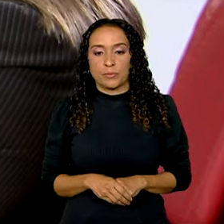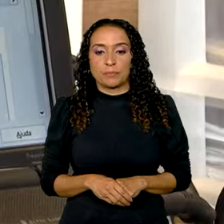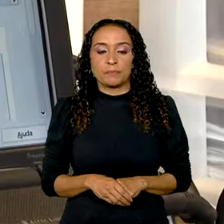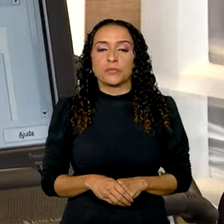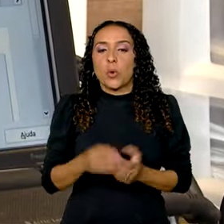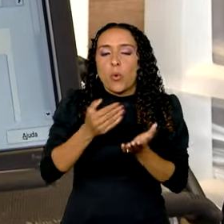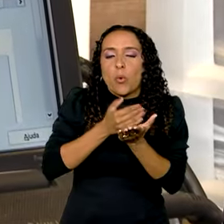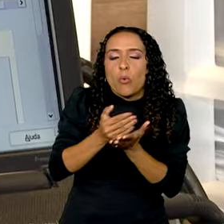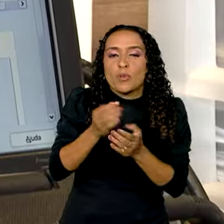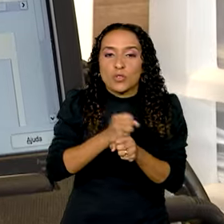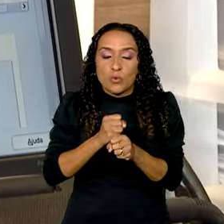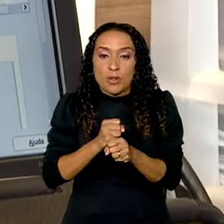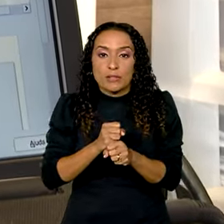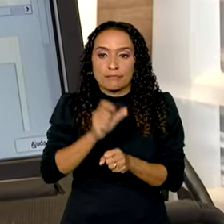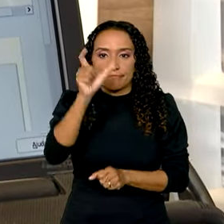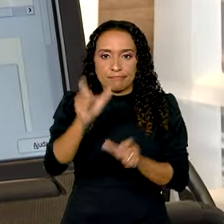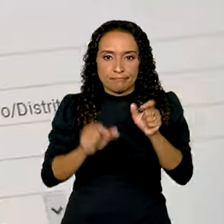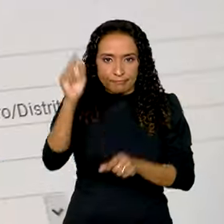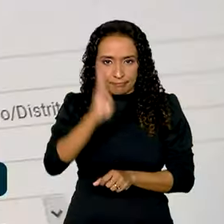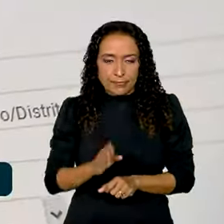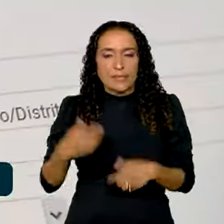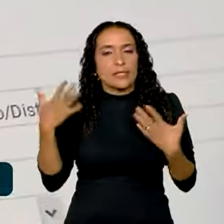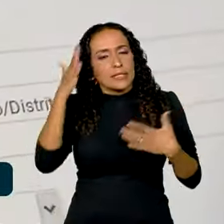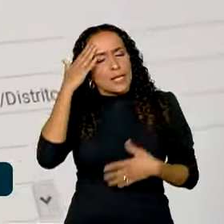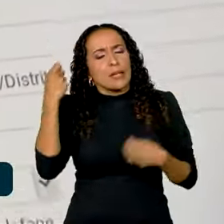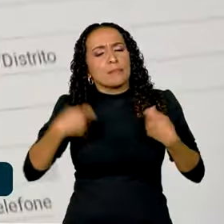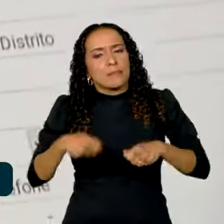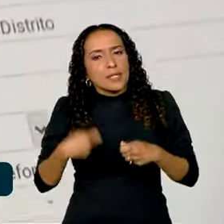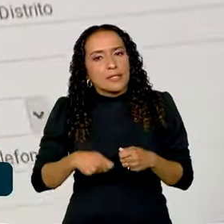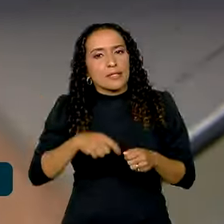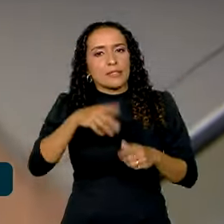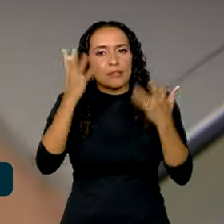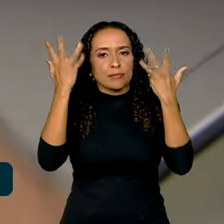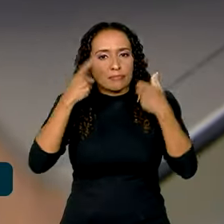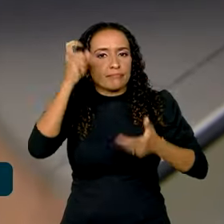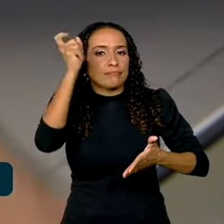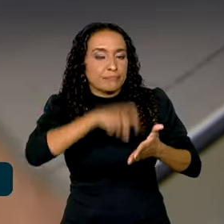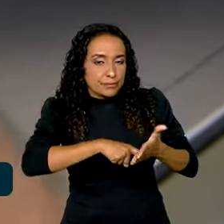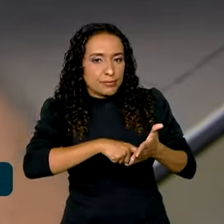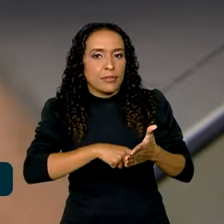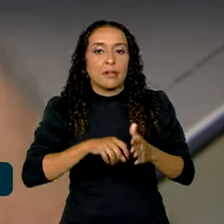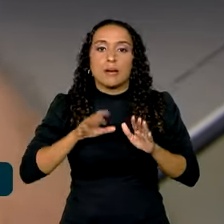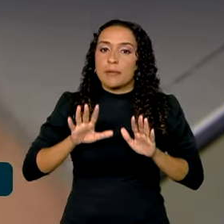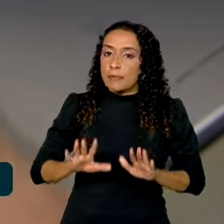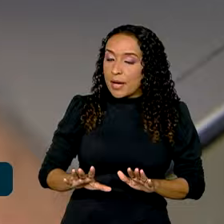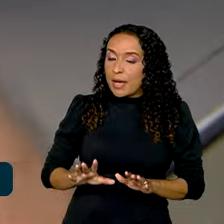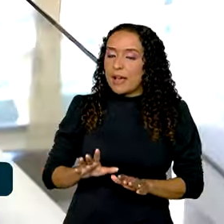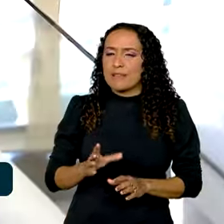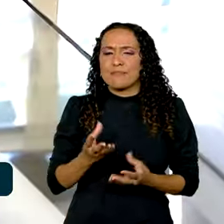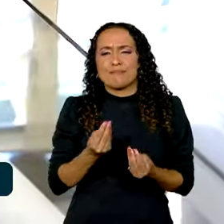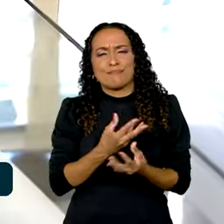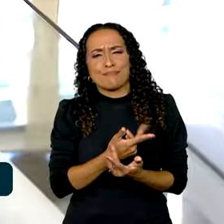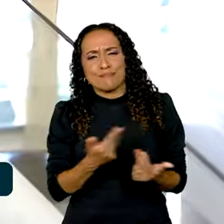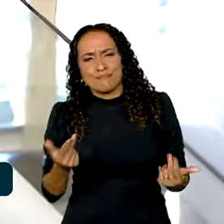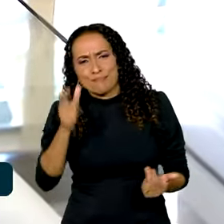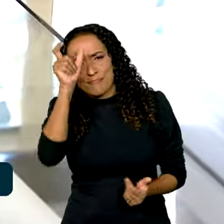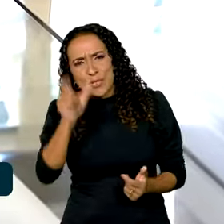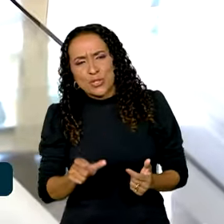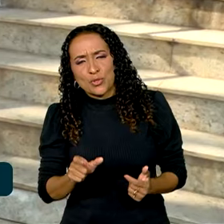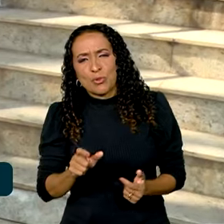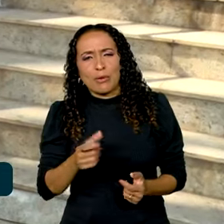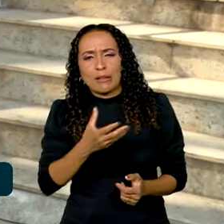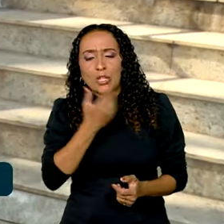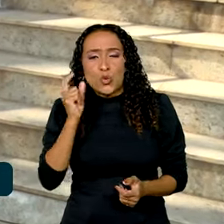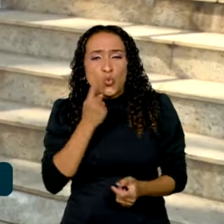Começo de ano e o brasileiro já sabe que é preciso declarar o imposto de renda. Ainda assim, muita gente deixa para a última